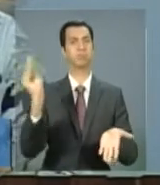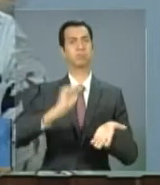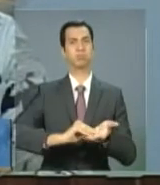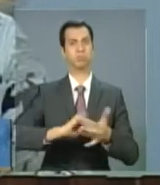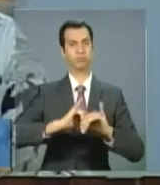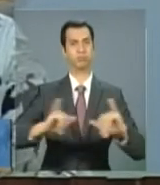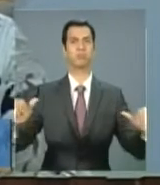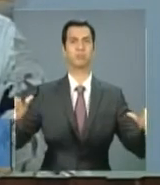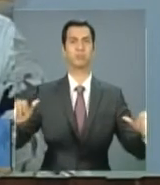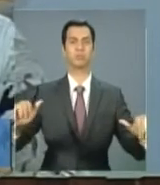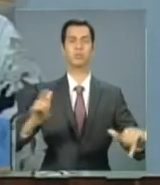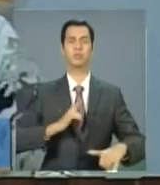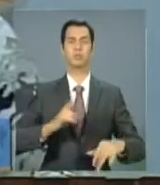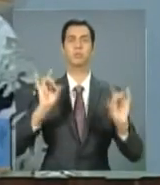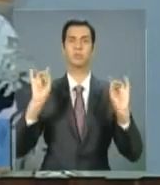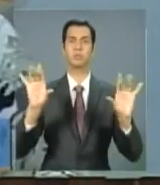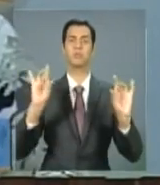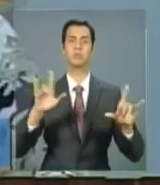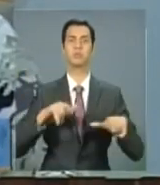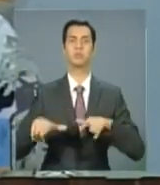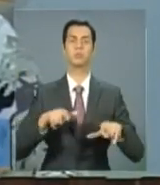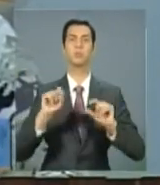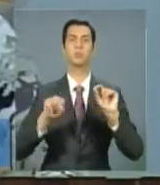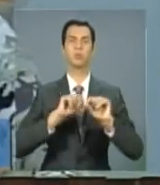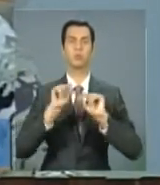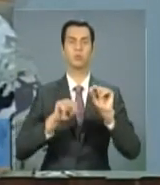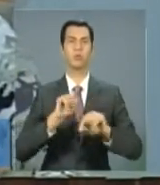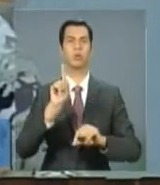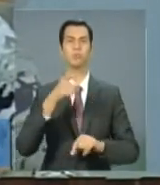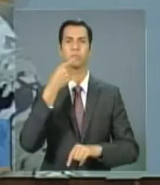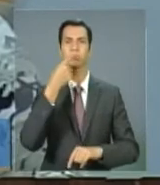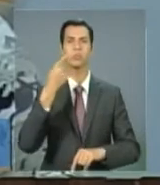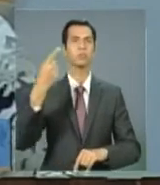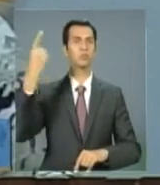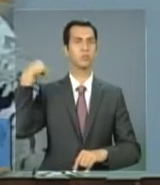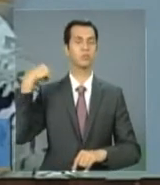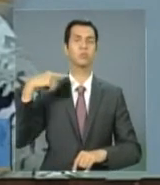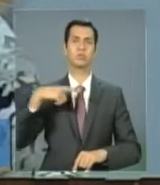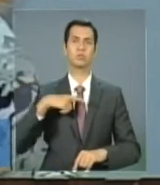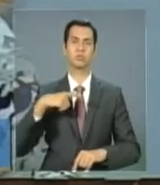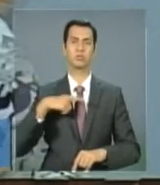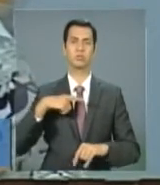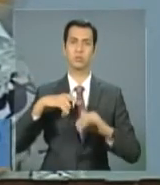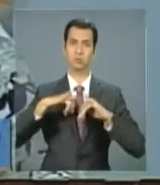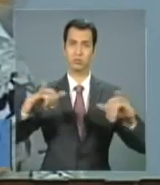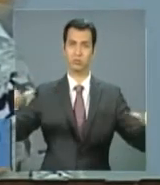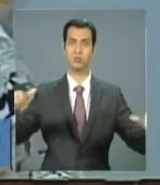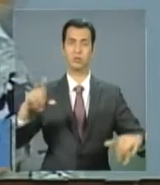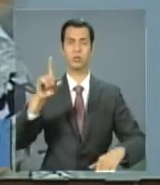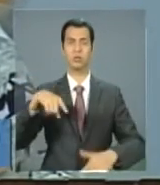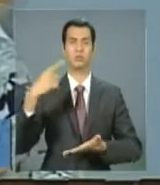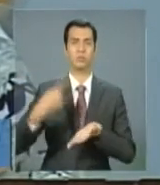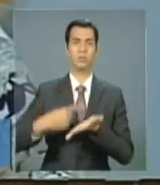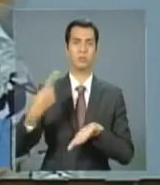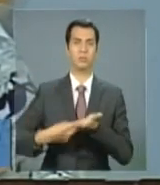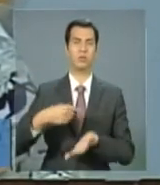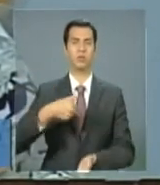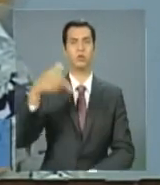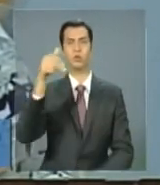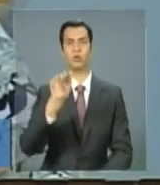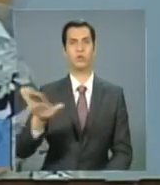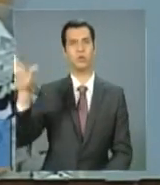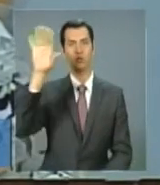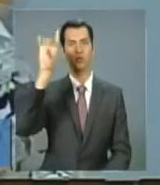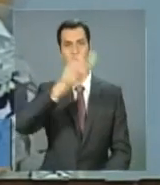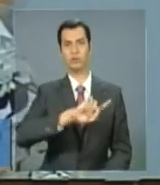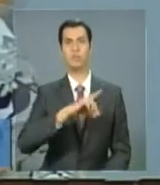destaco em especial as ações recentemente divulgadas no Pacto Nordeste, feito no